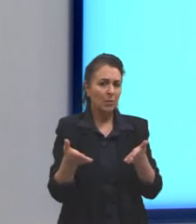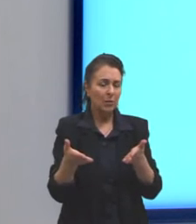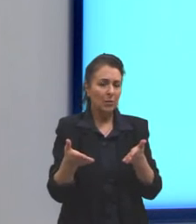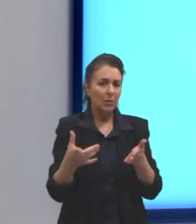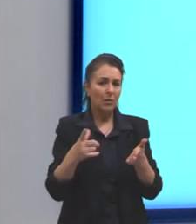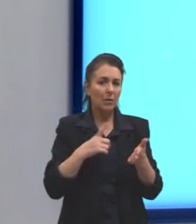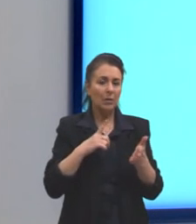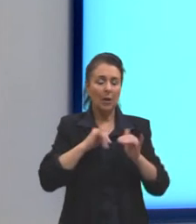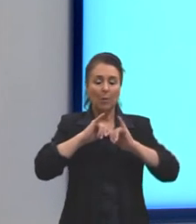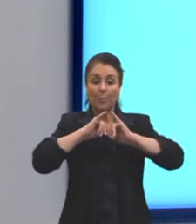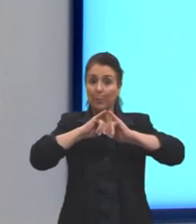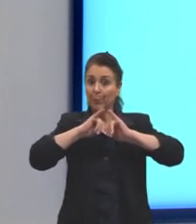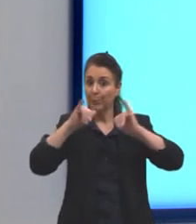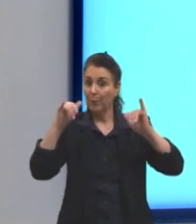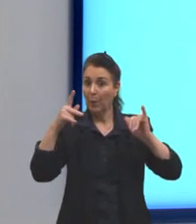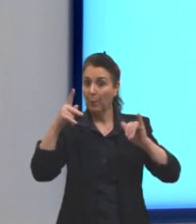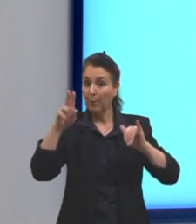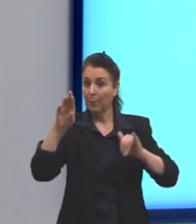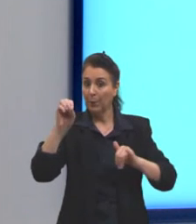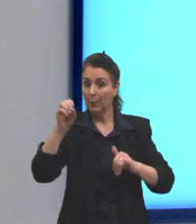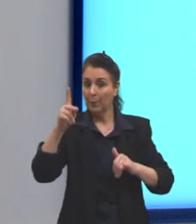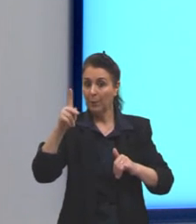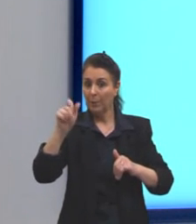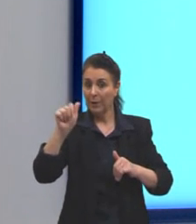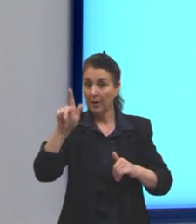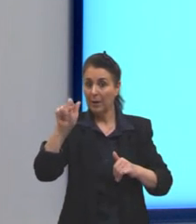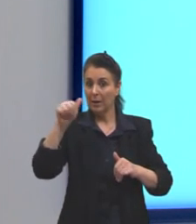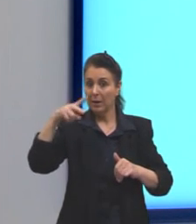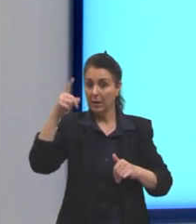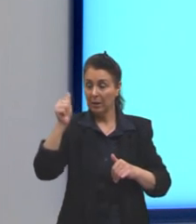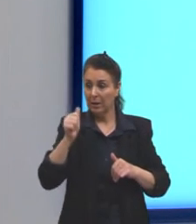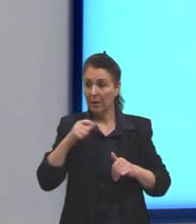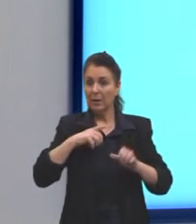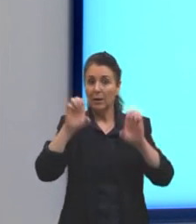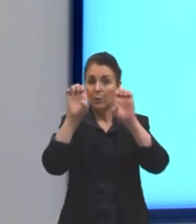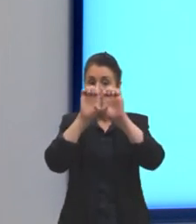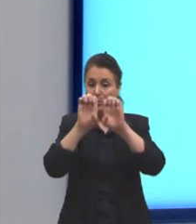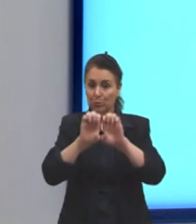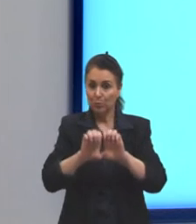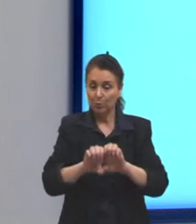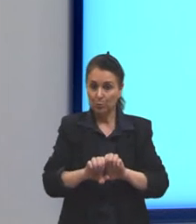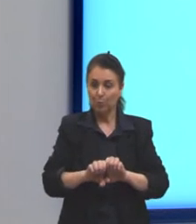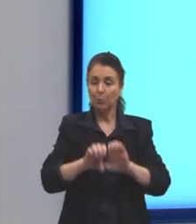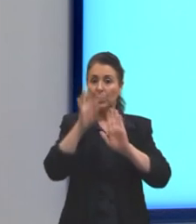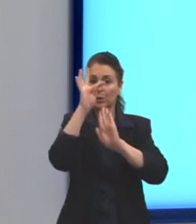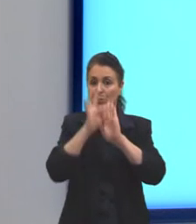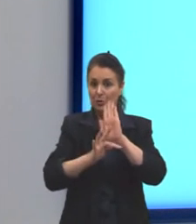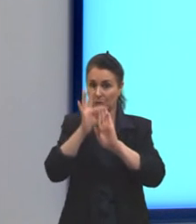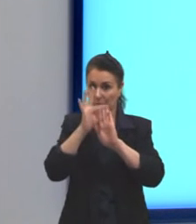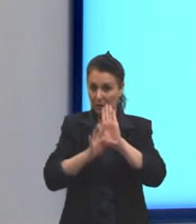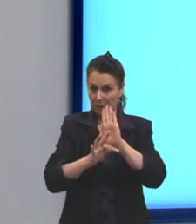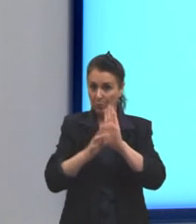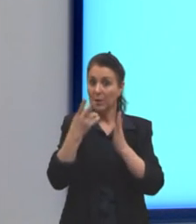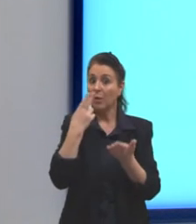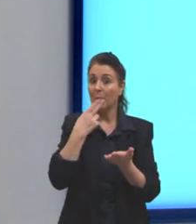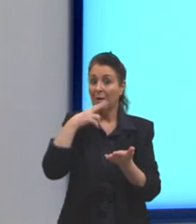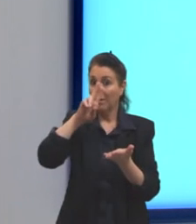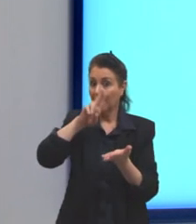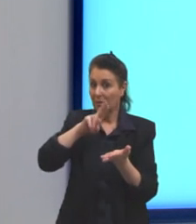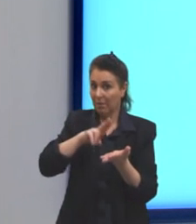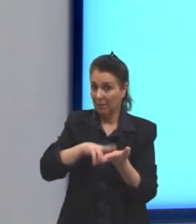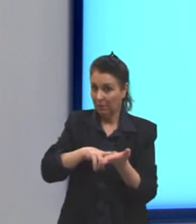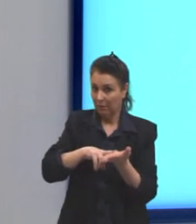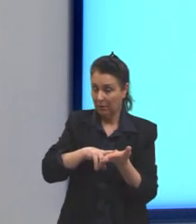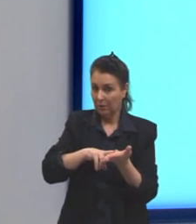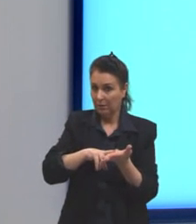tem uma propaganda que se estrutura textualmente em formato de carta. Então, gente pode